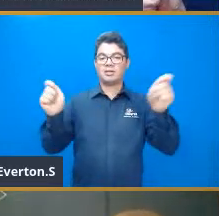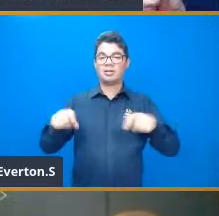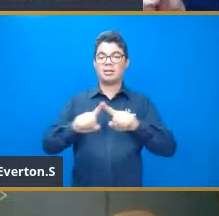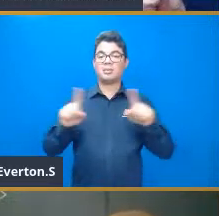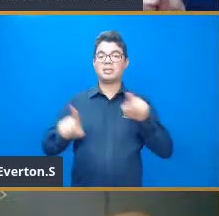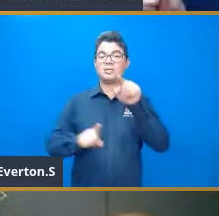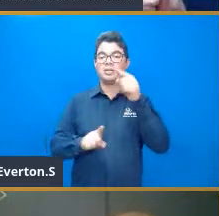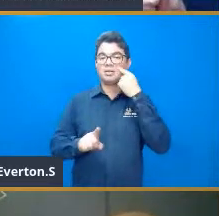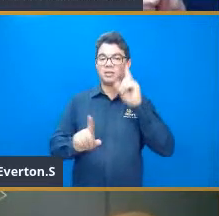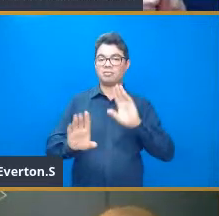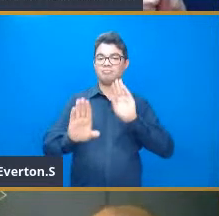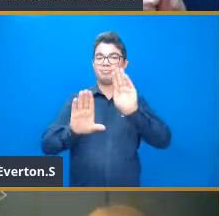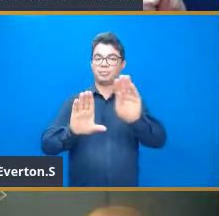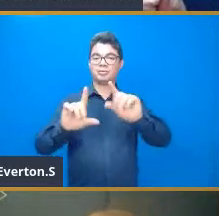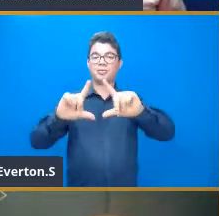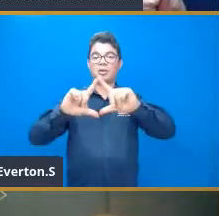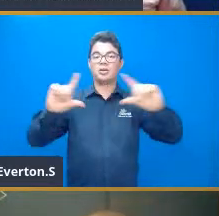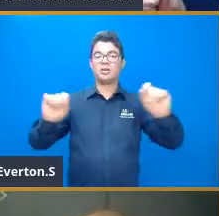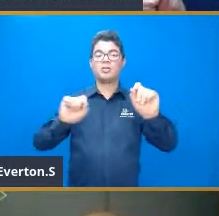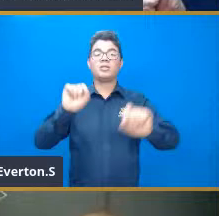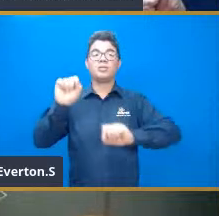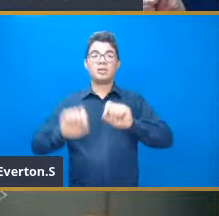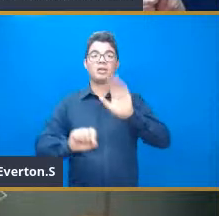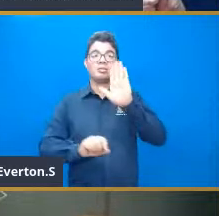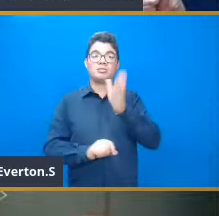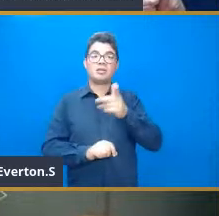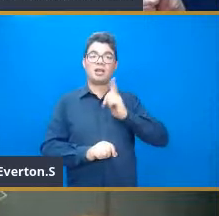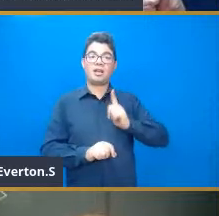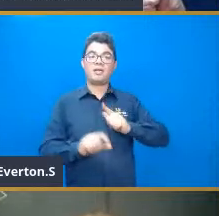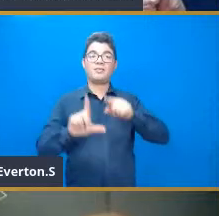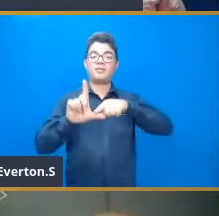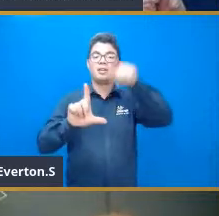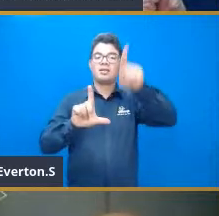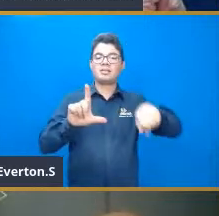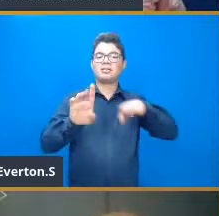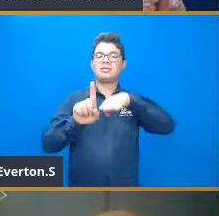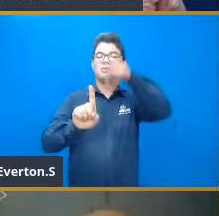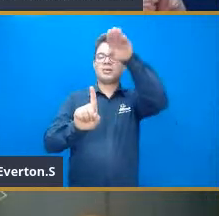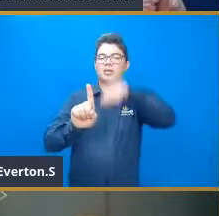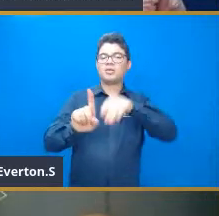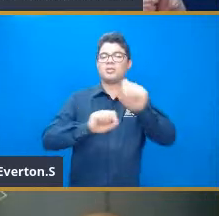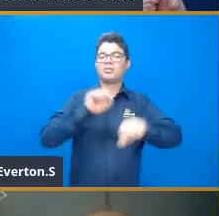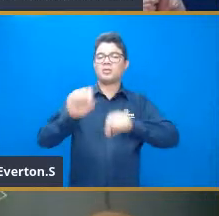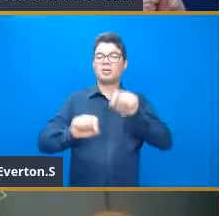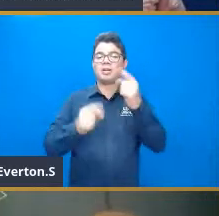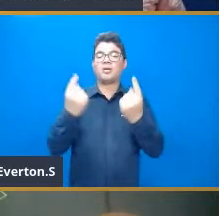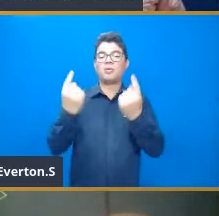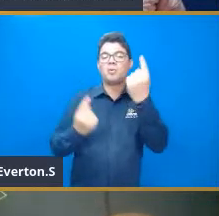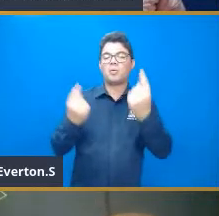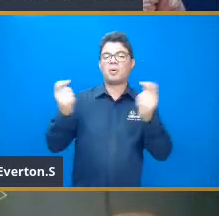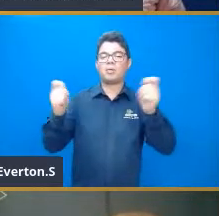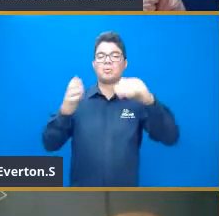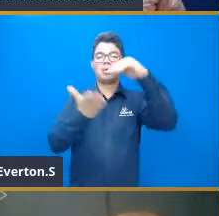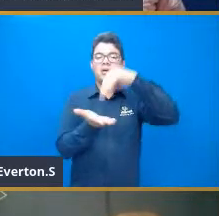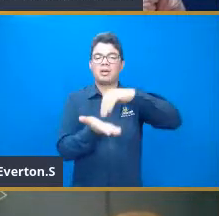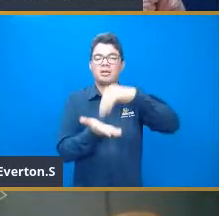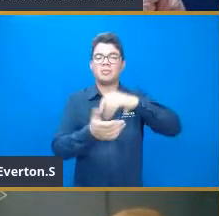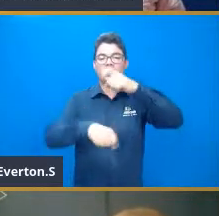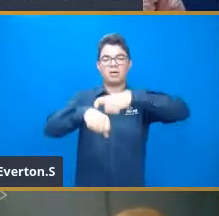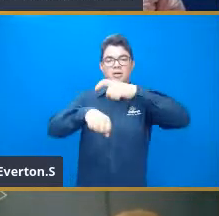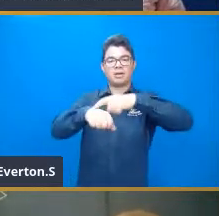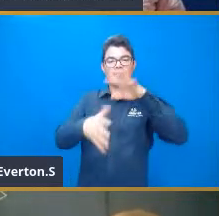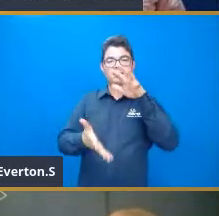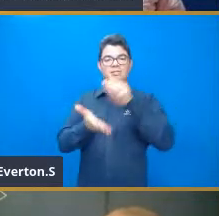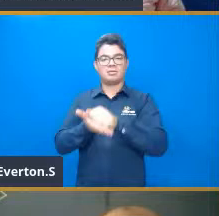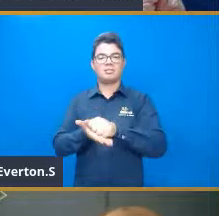colocado o polinômio, ele quer saber, né, a partir dessa variação da temperatura, né, qual foi a temperatura mínima, em qual horário ela foi registrada,